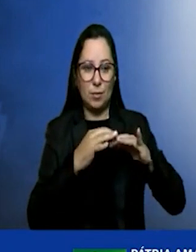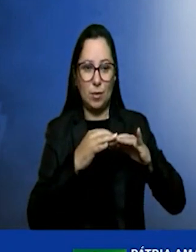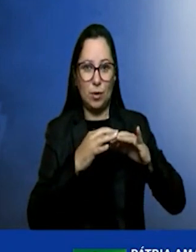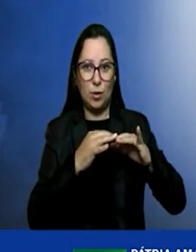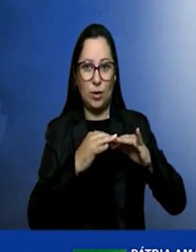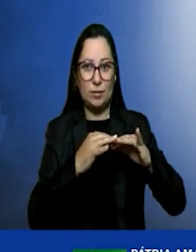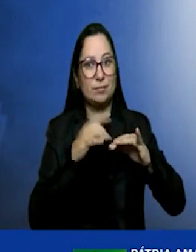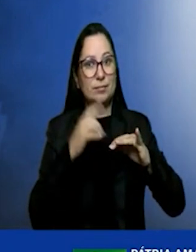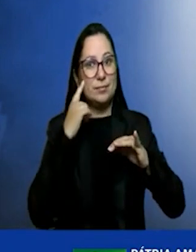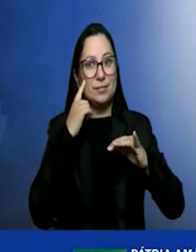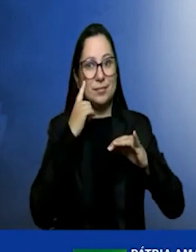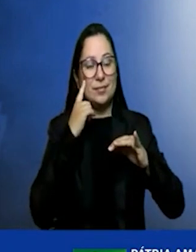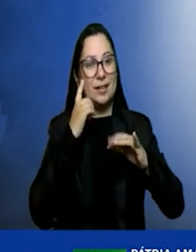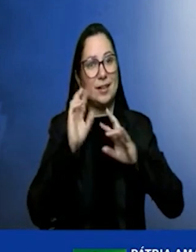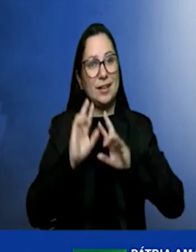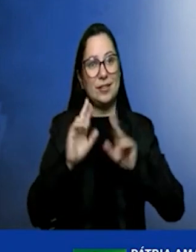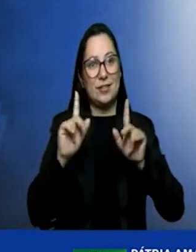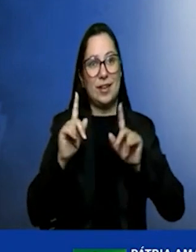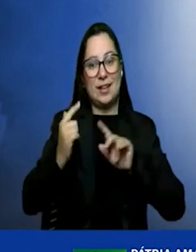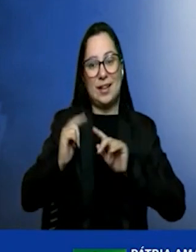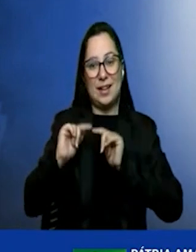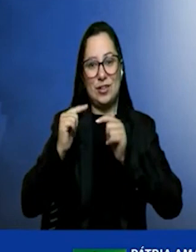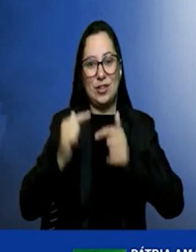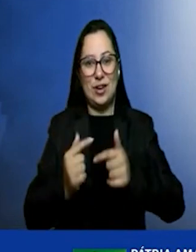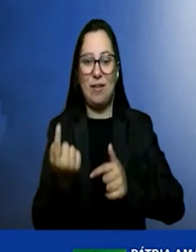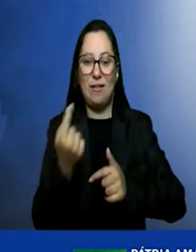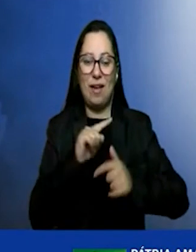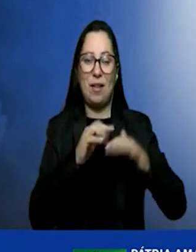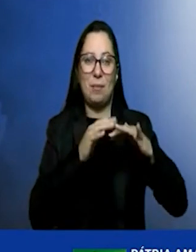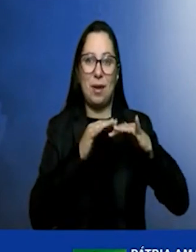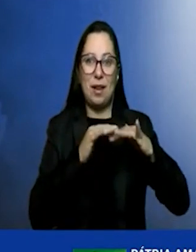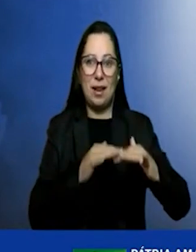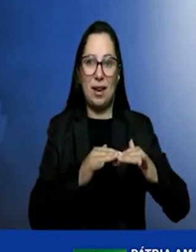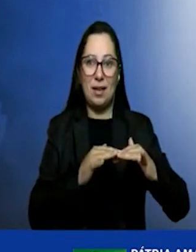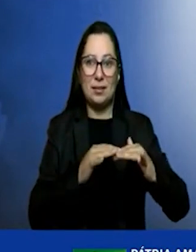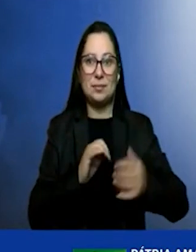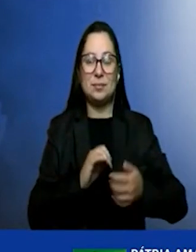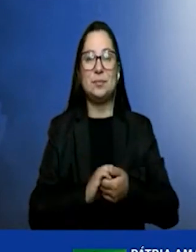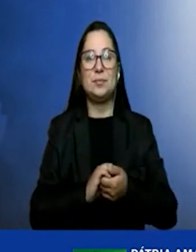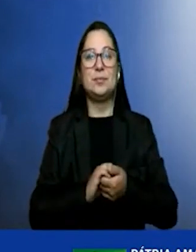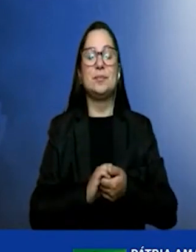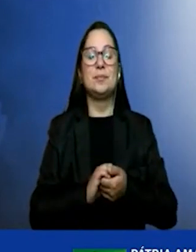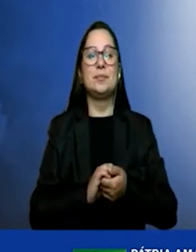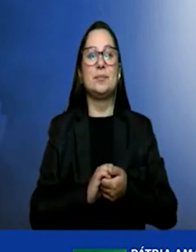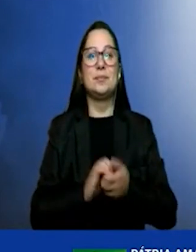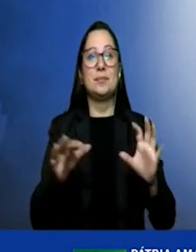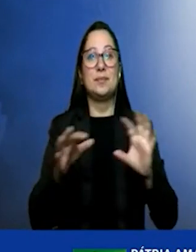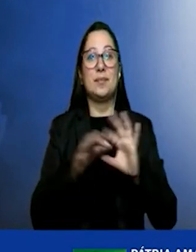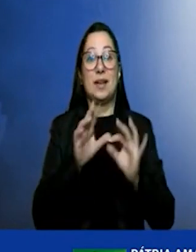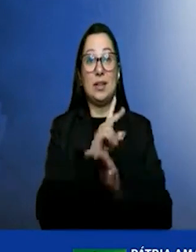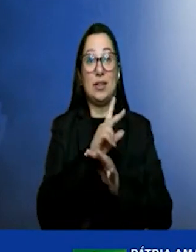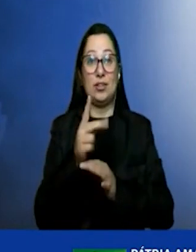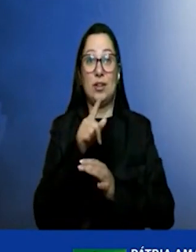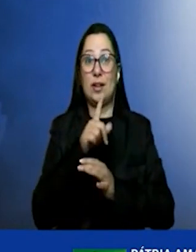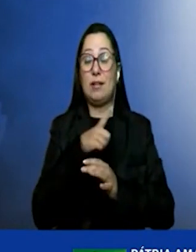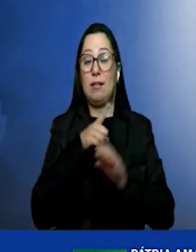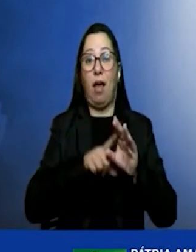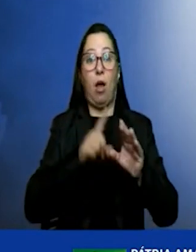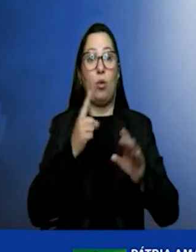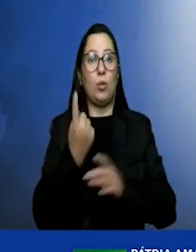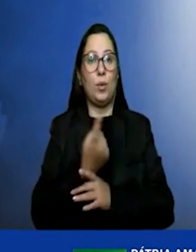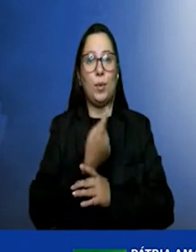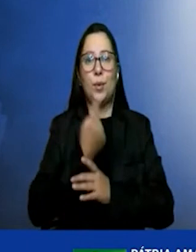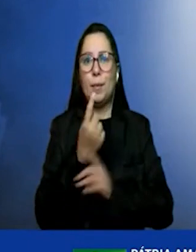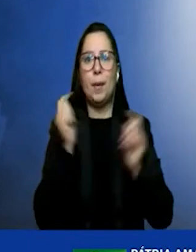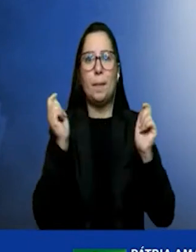um motor tradicional para o que será o motor à célula de hidrogênio. Ele tem muita autonomia, ele tem por volta de